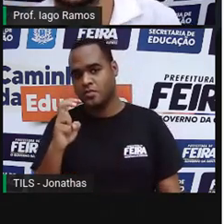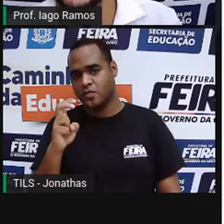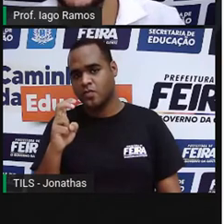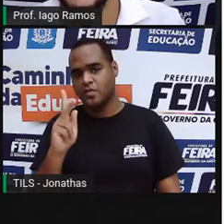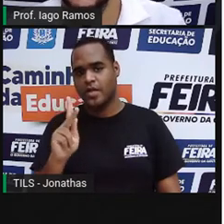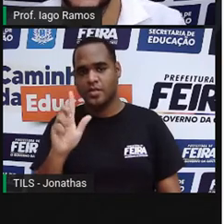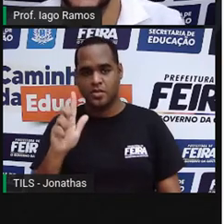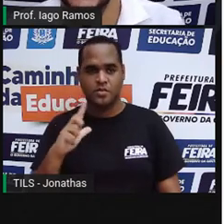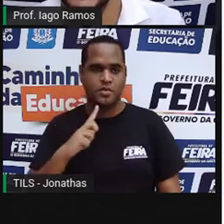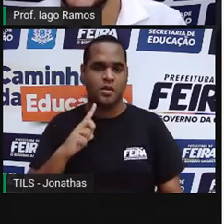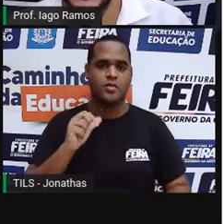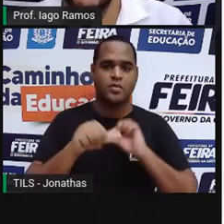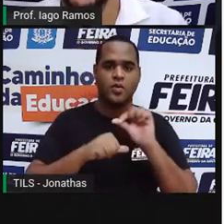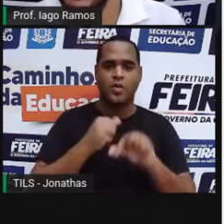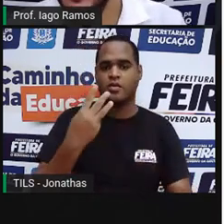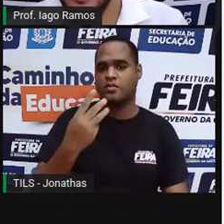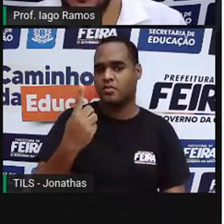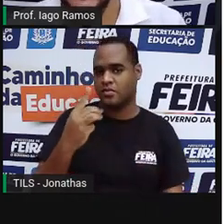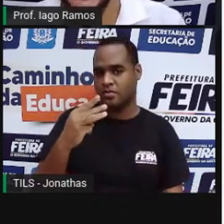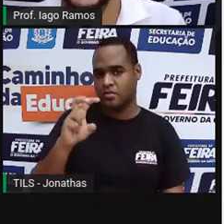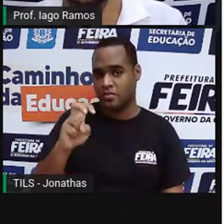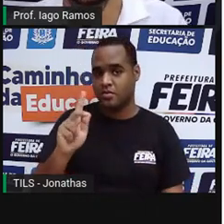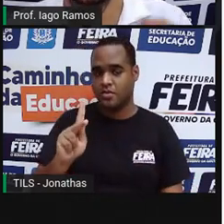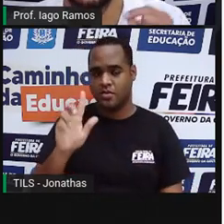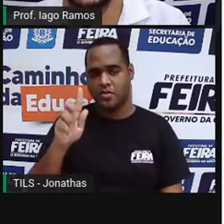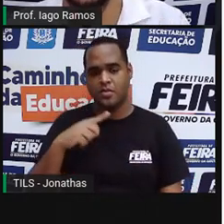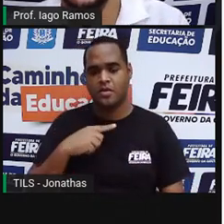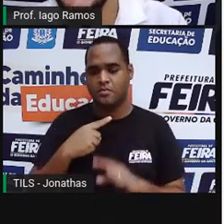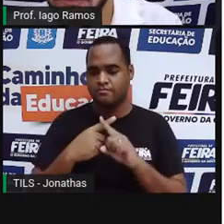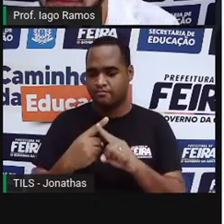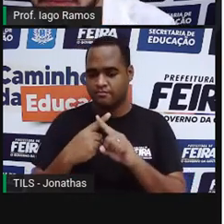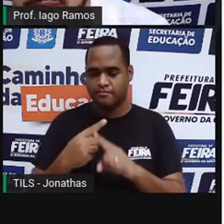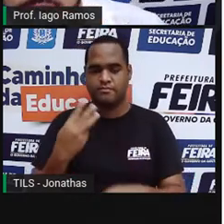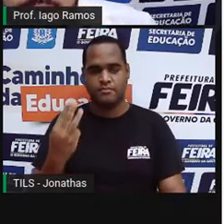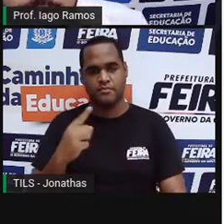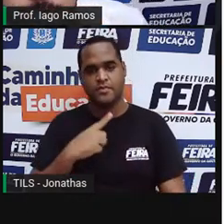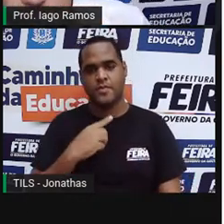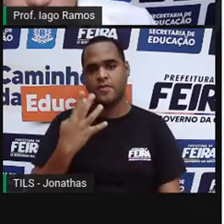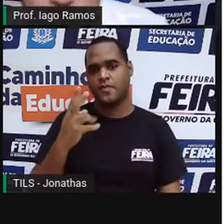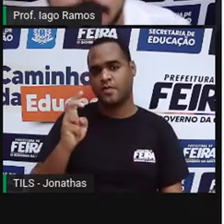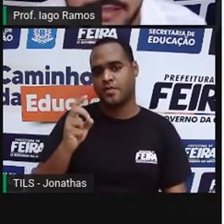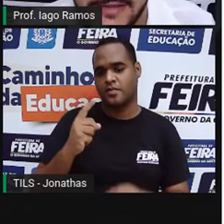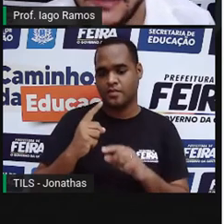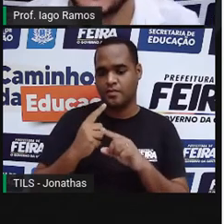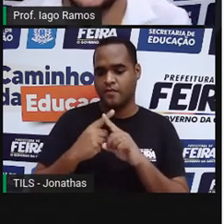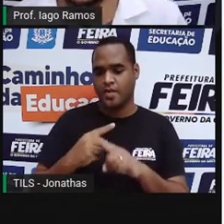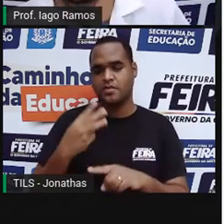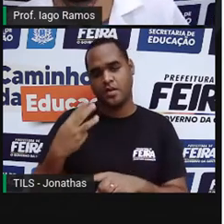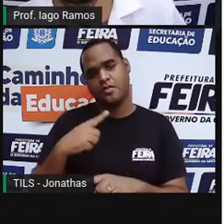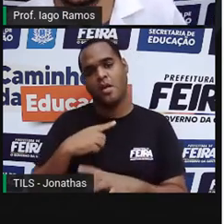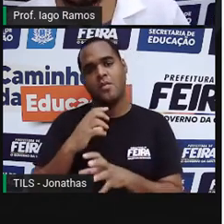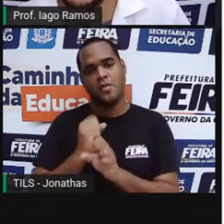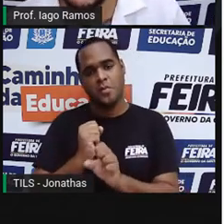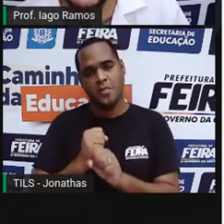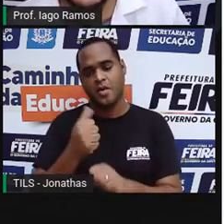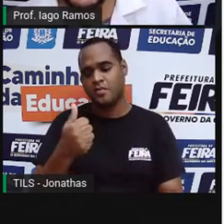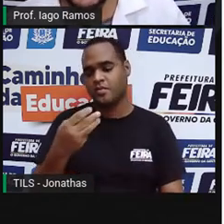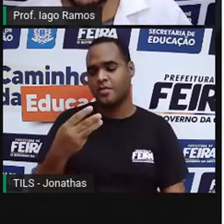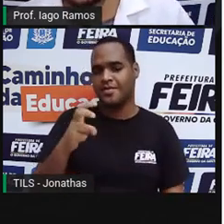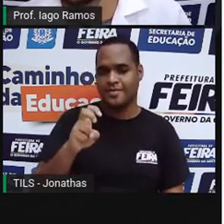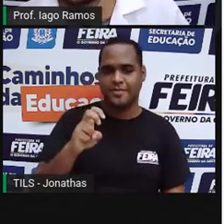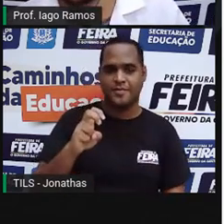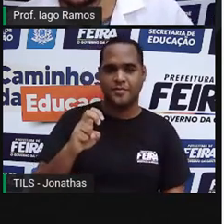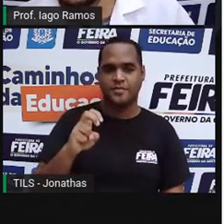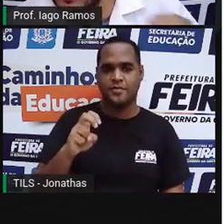135 kg, é multiplicar por 3. 45 vezes 3 vai dar 135. Então, é